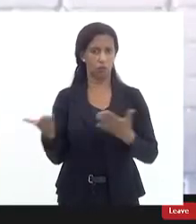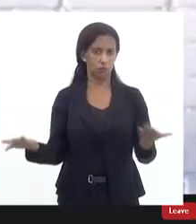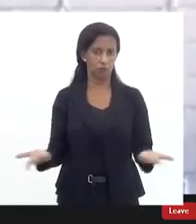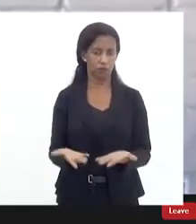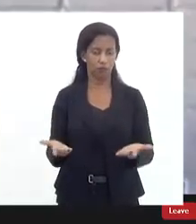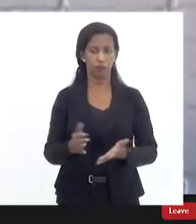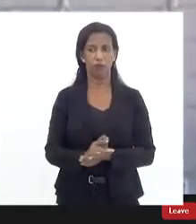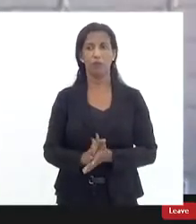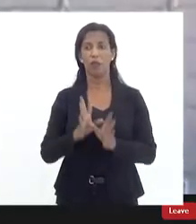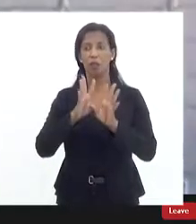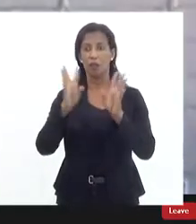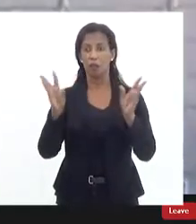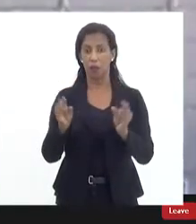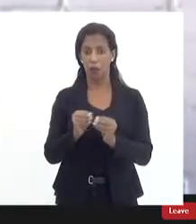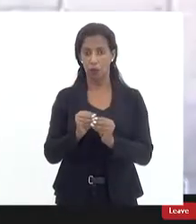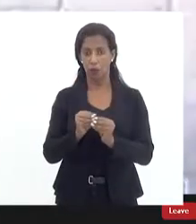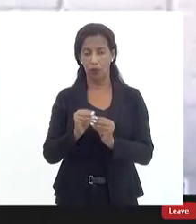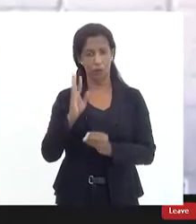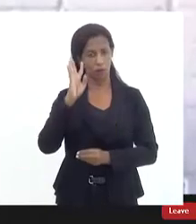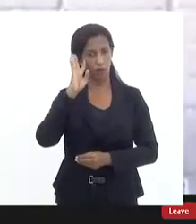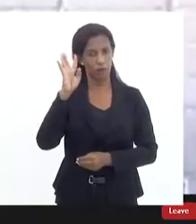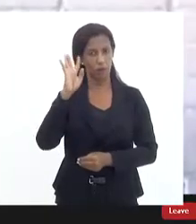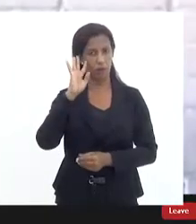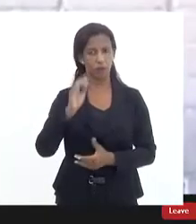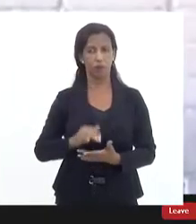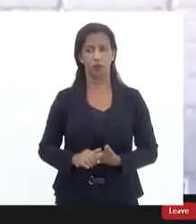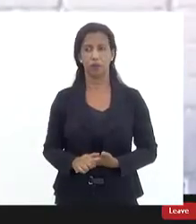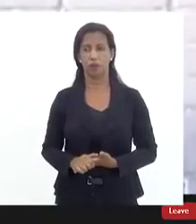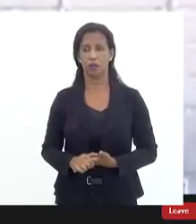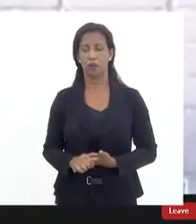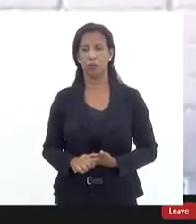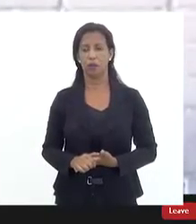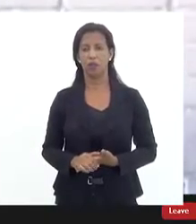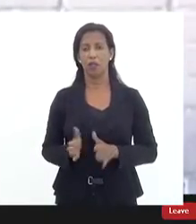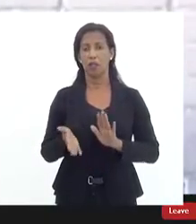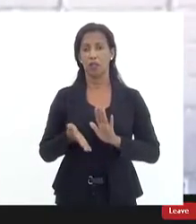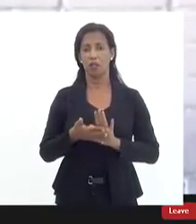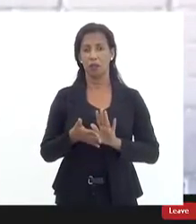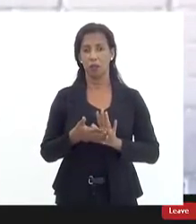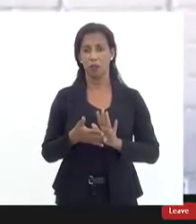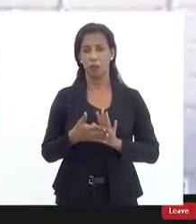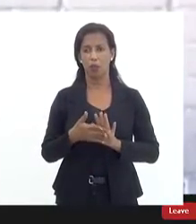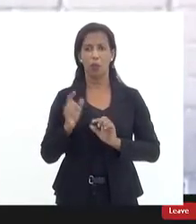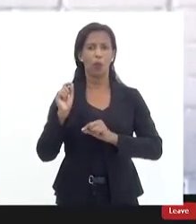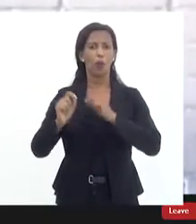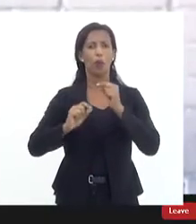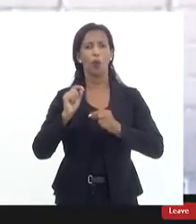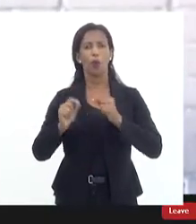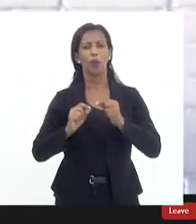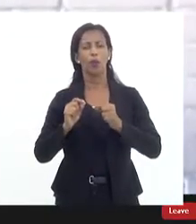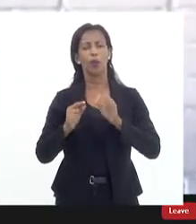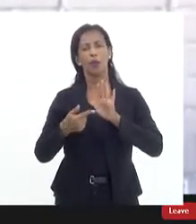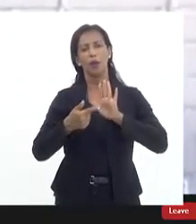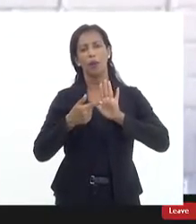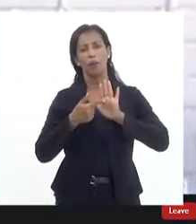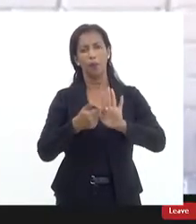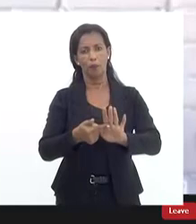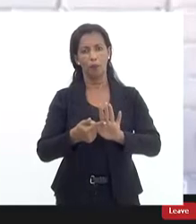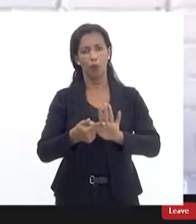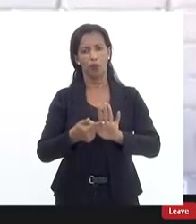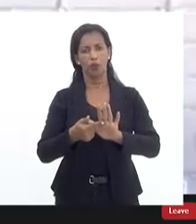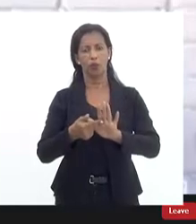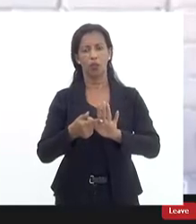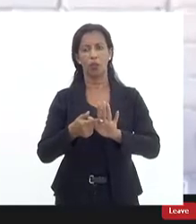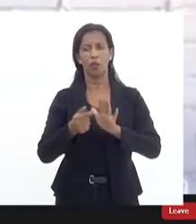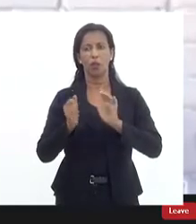concluir reflexões e propor recomendações que apontem para o poder público de caminhos de redução